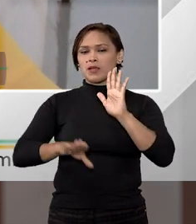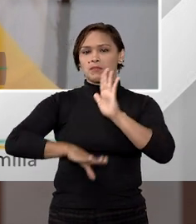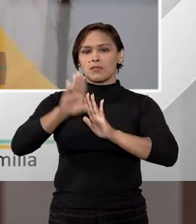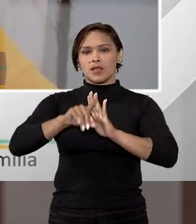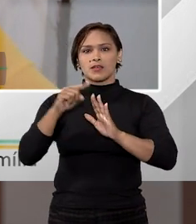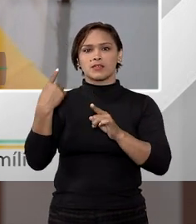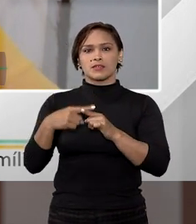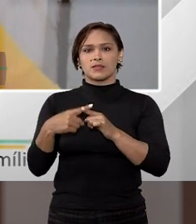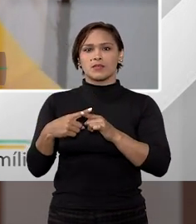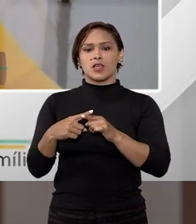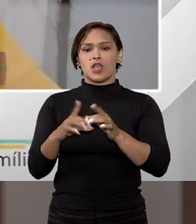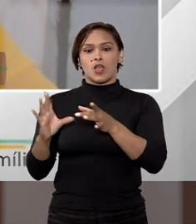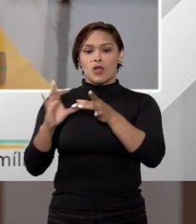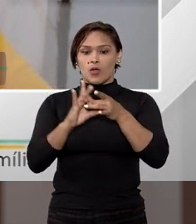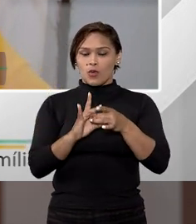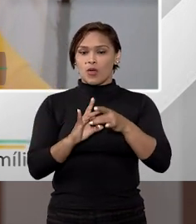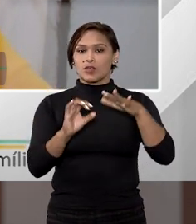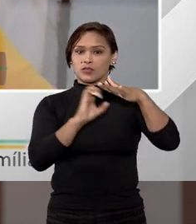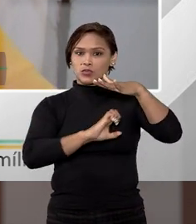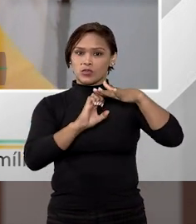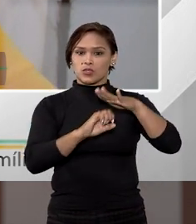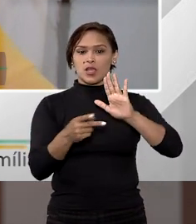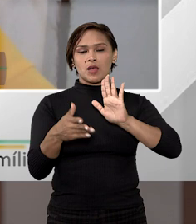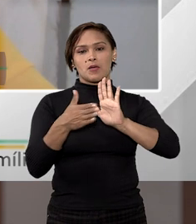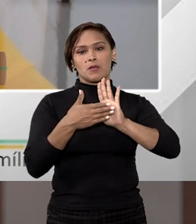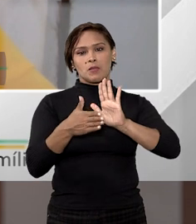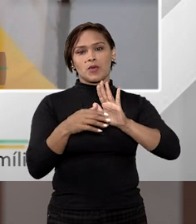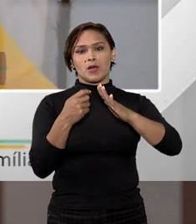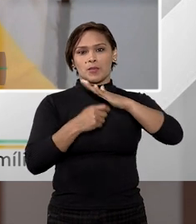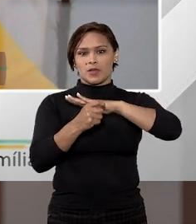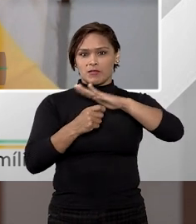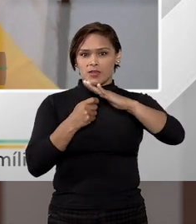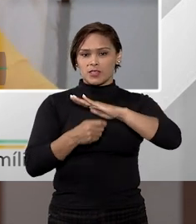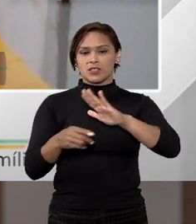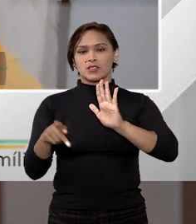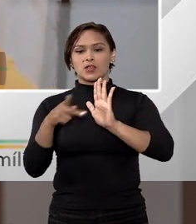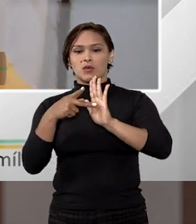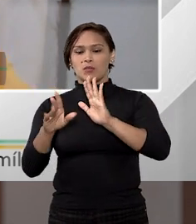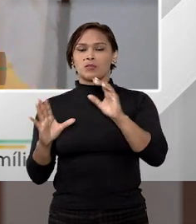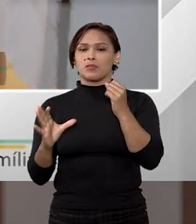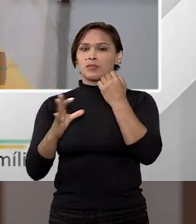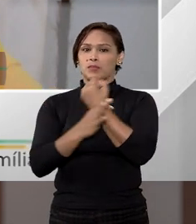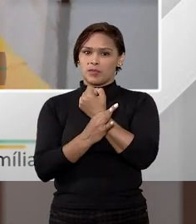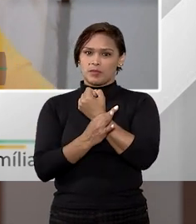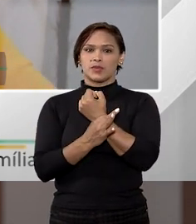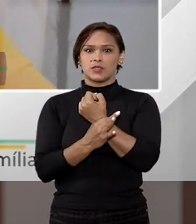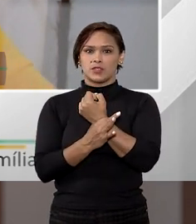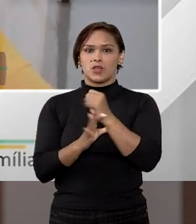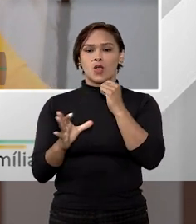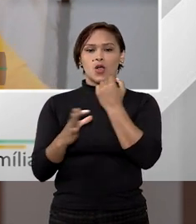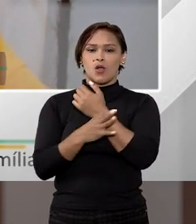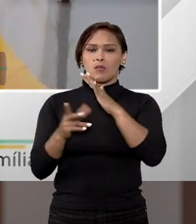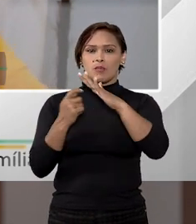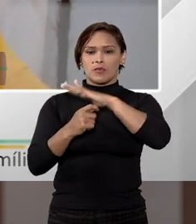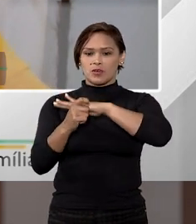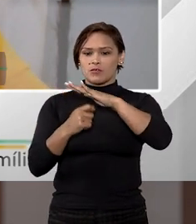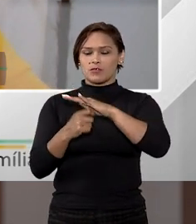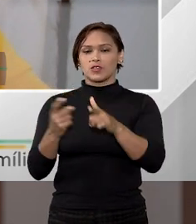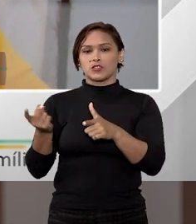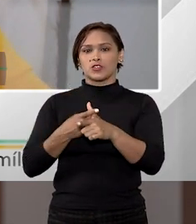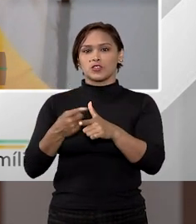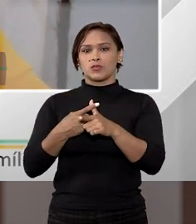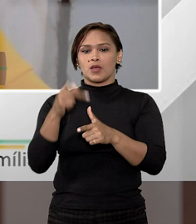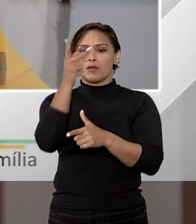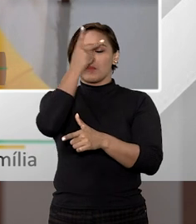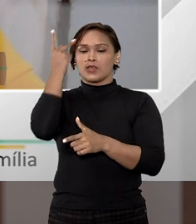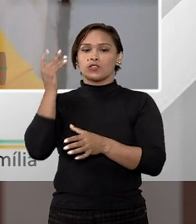situação quando o sócio se coloca como próprio avalista, como próprio garantidor ou como próprio fiador de uma dívida